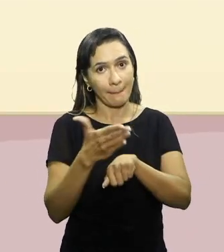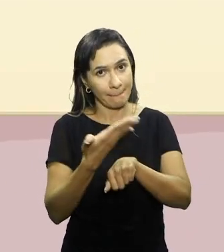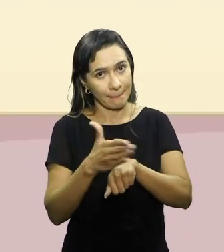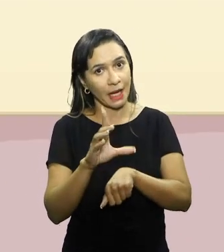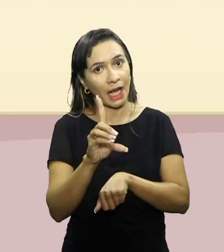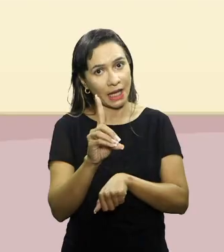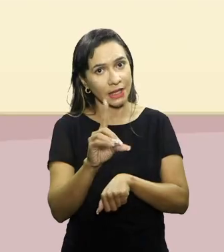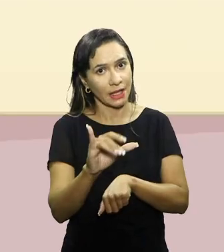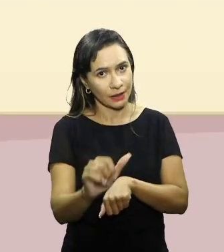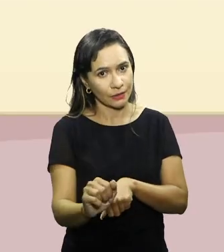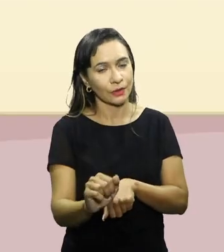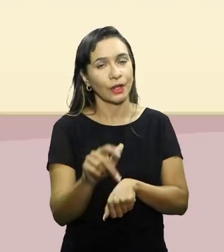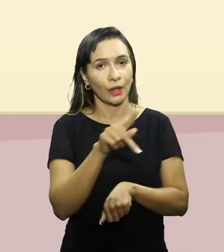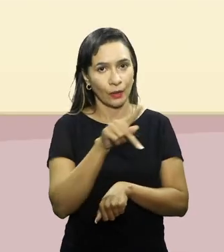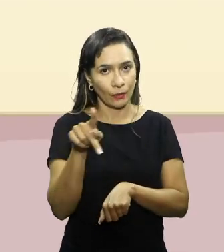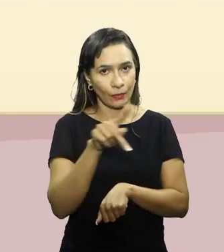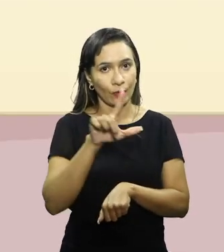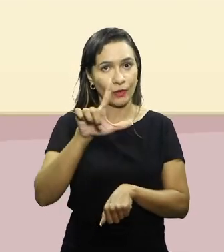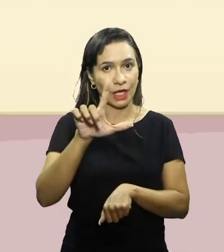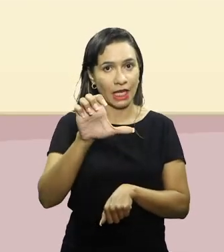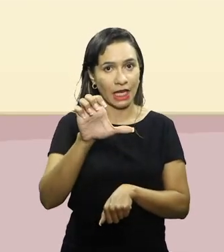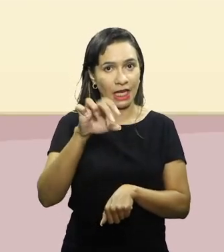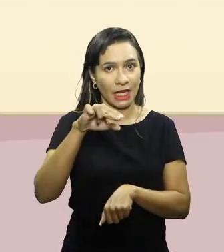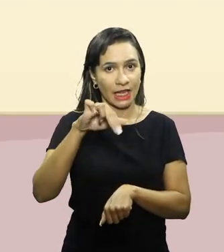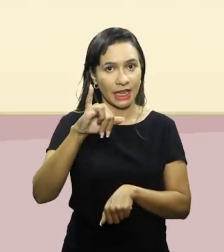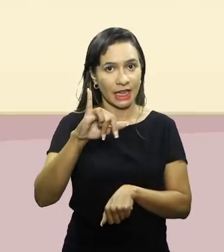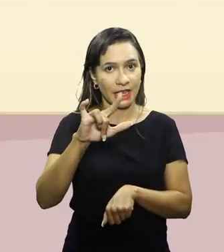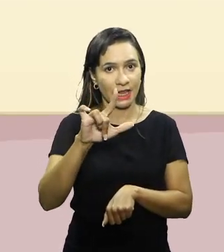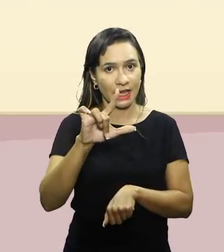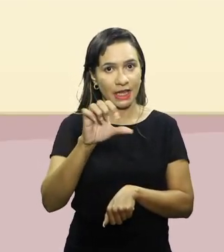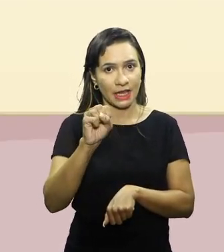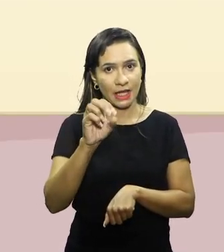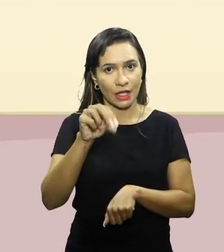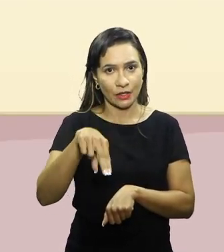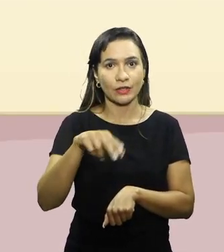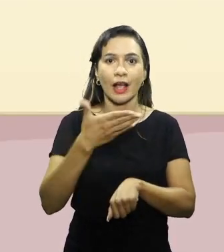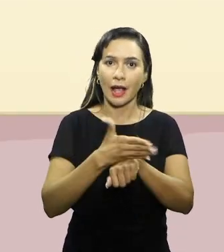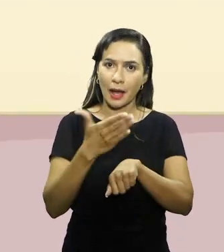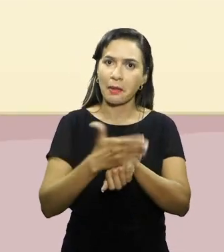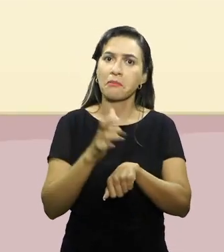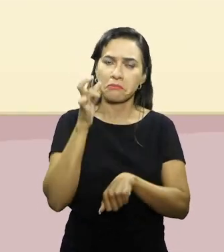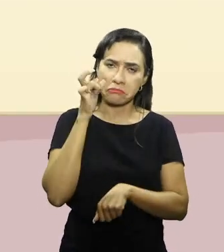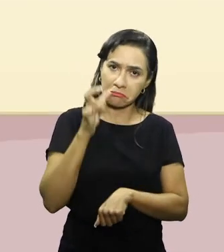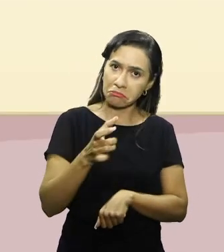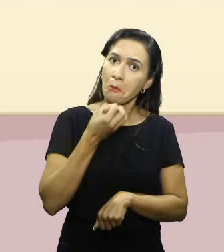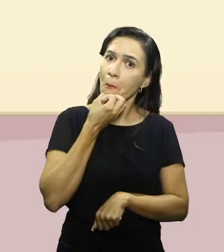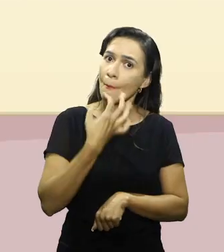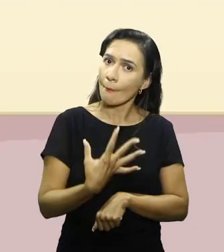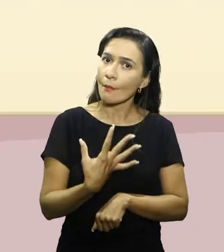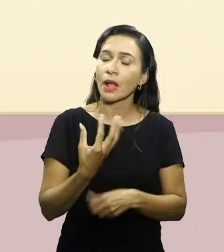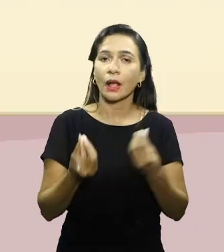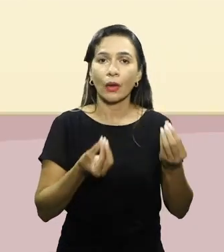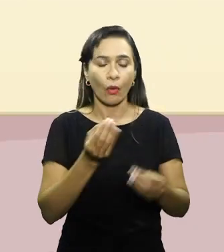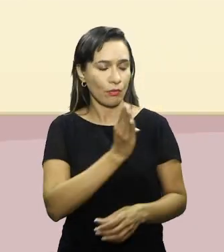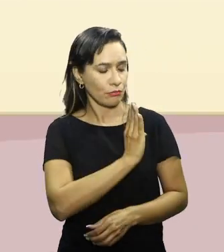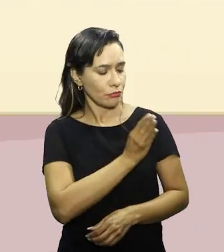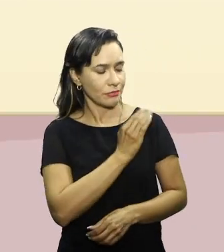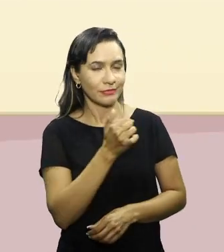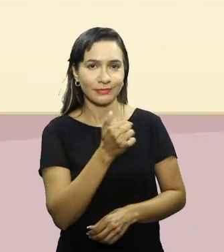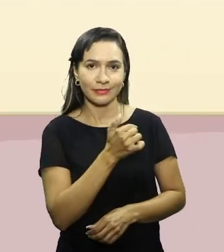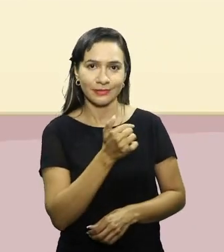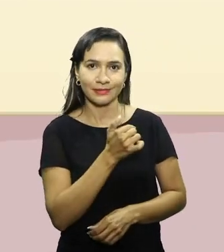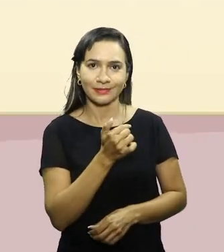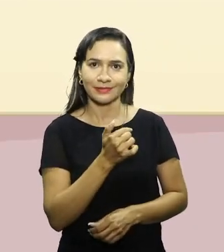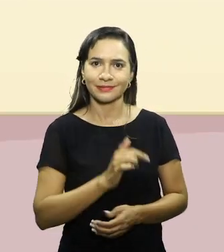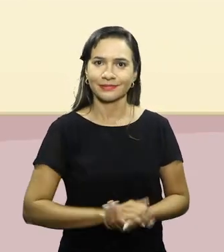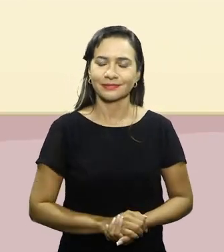prática do dia com o professor Lenilson, que vai estar fazendo com vocês uma prática bem interessante sobre a frequência cardíaca e